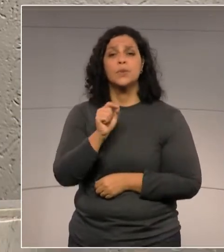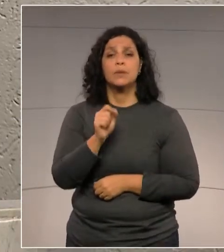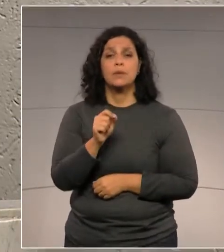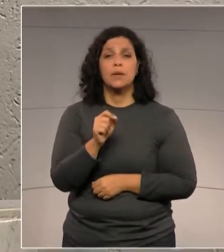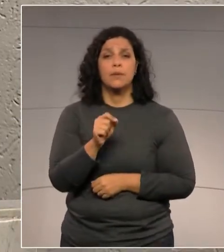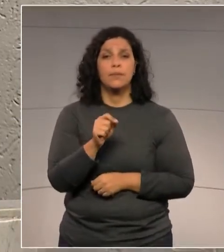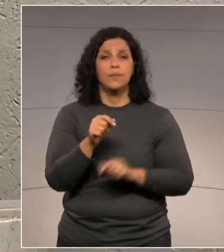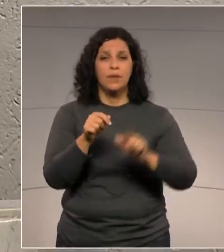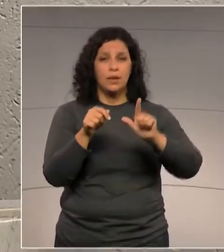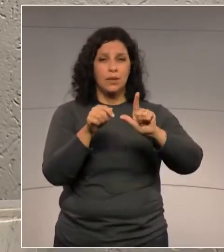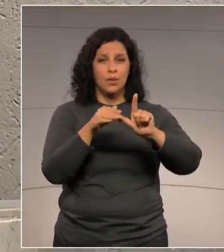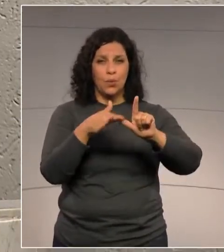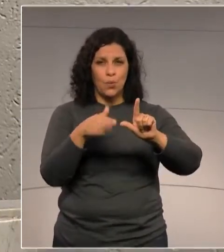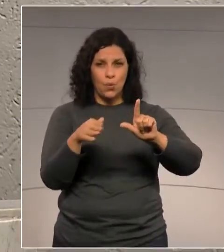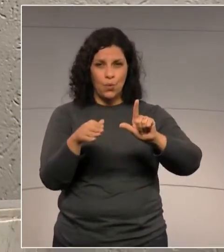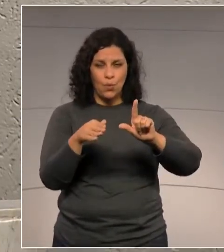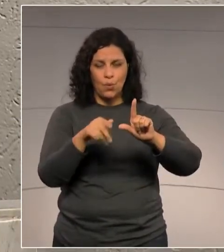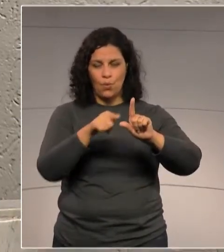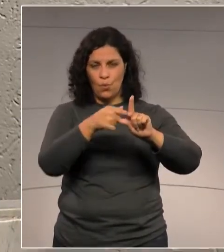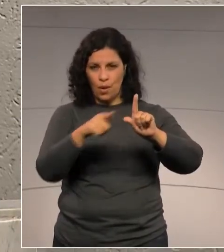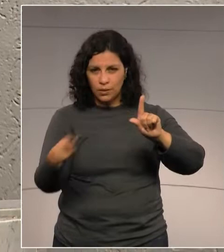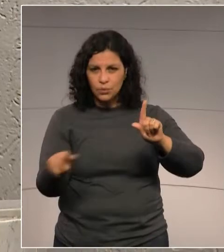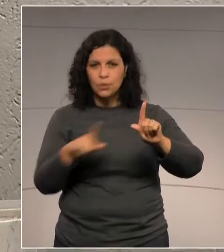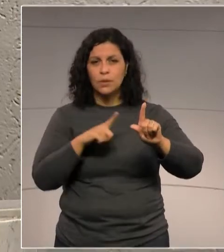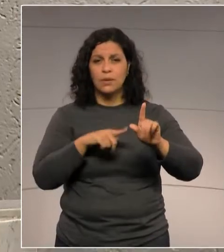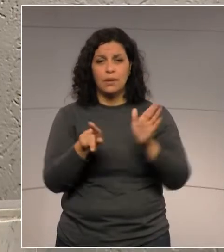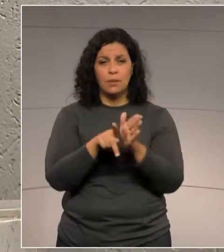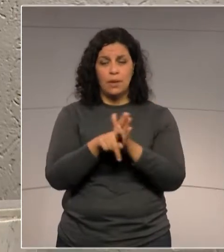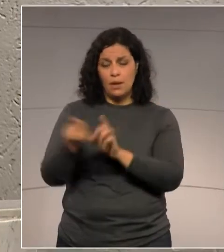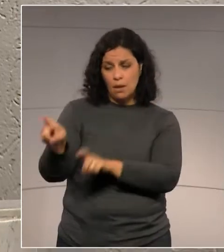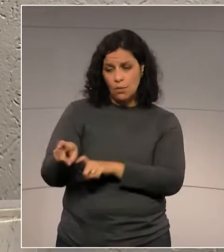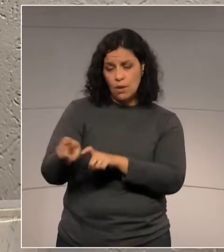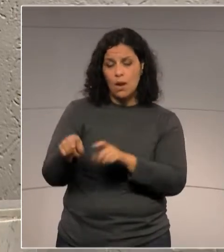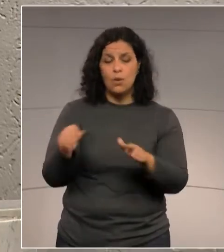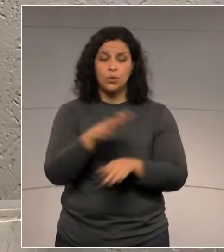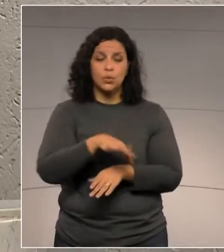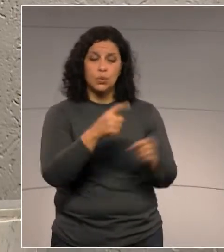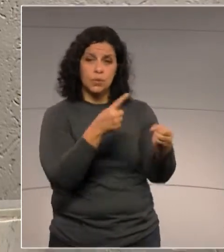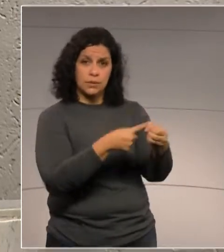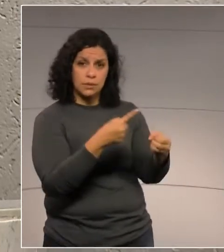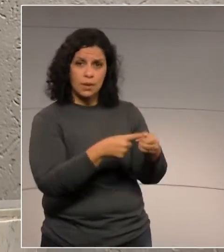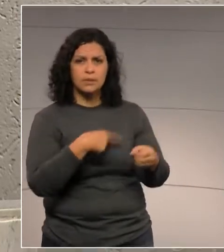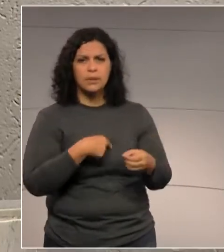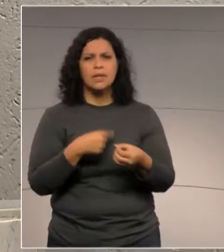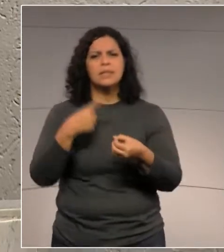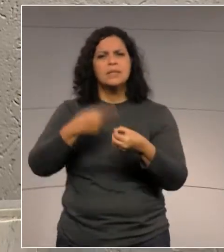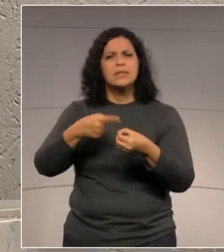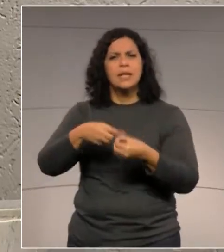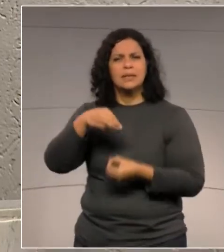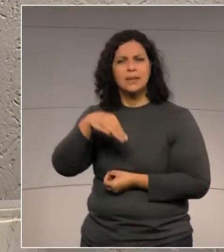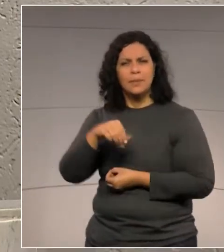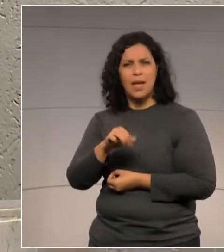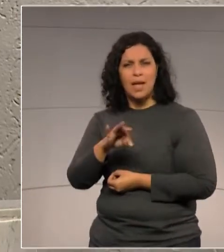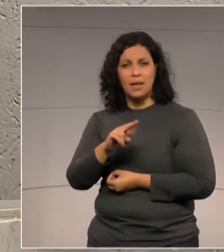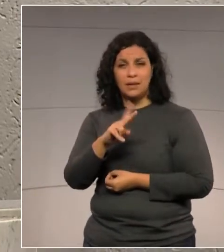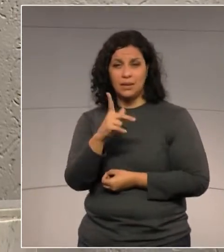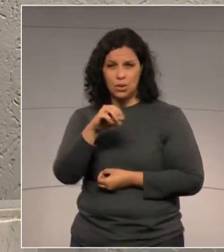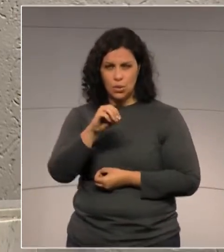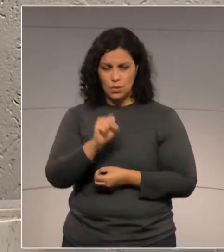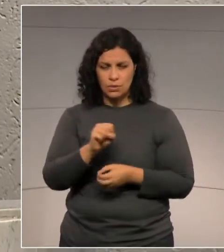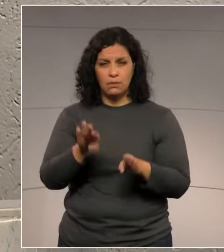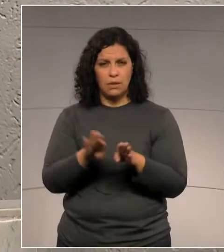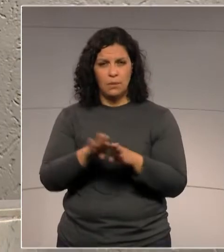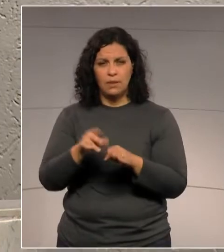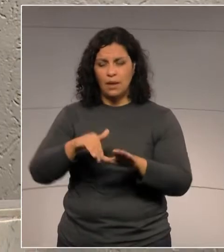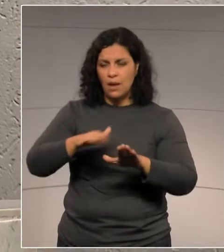Guaratuba, a área que é urbana, tem a área que é rural. Você tem no município de Matinhos, por exemplo, que tem os